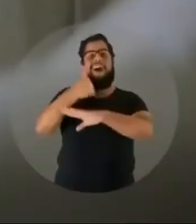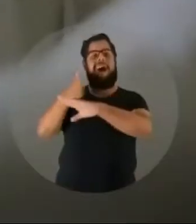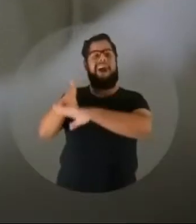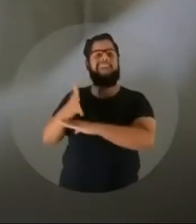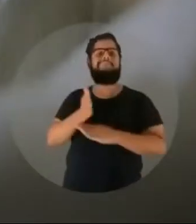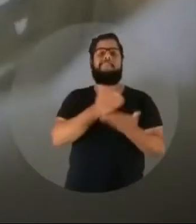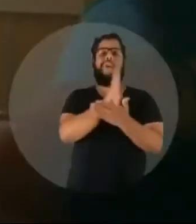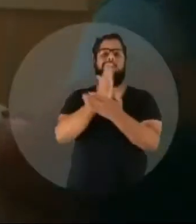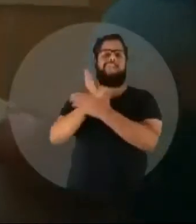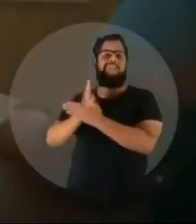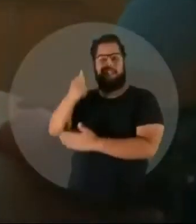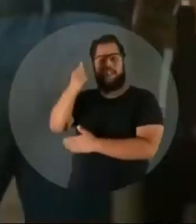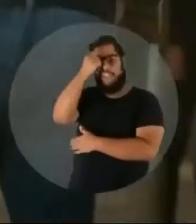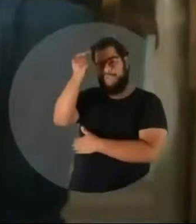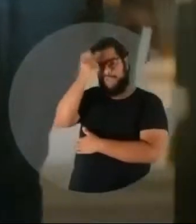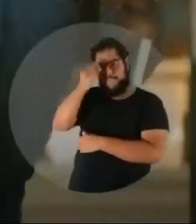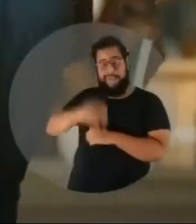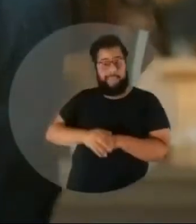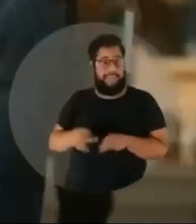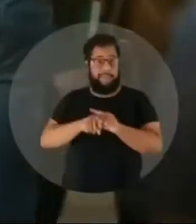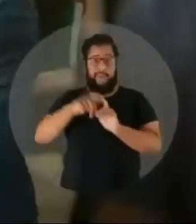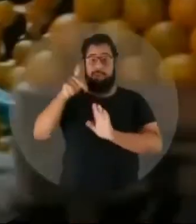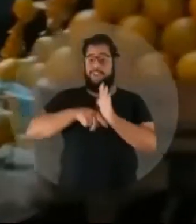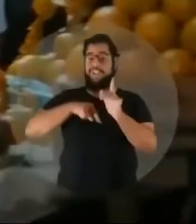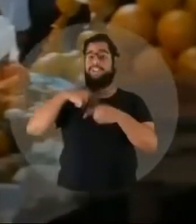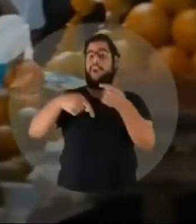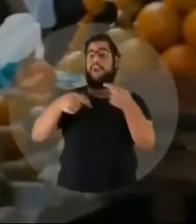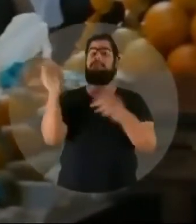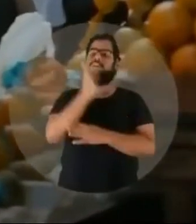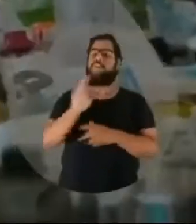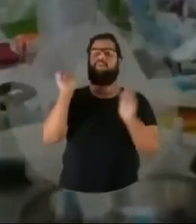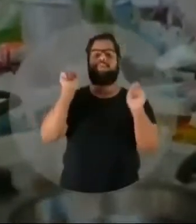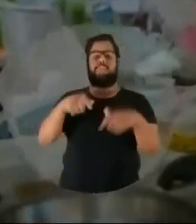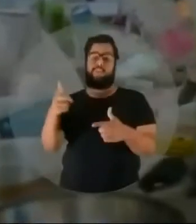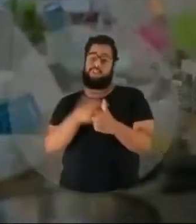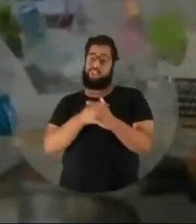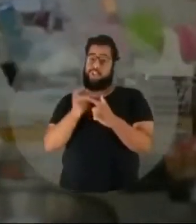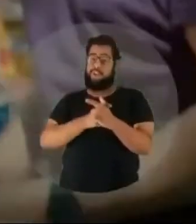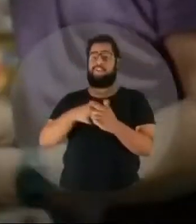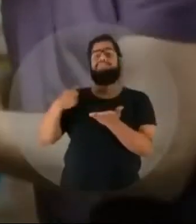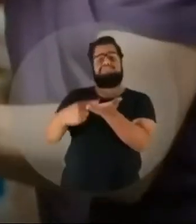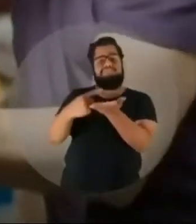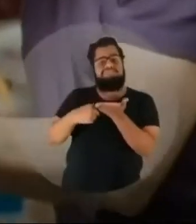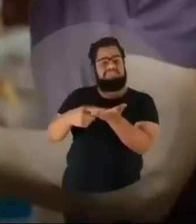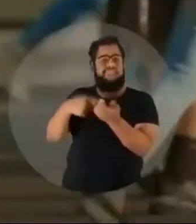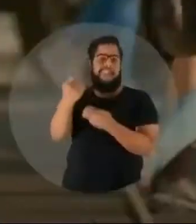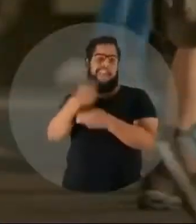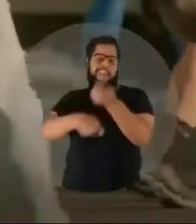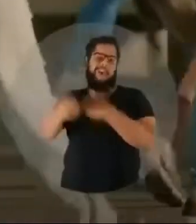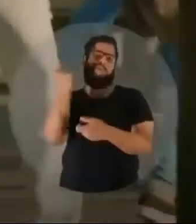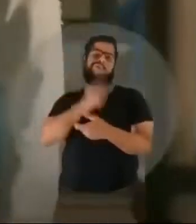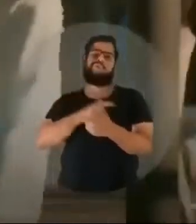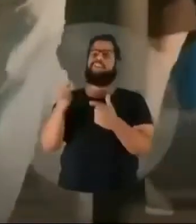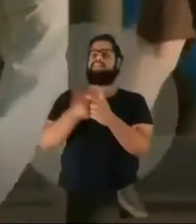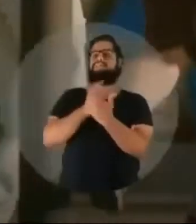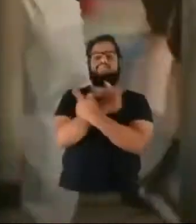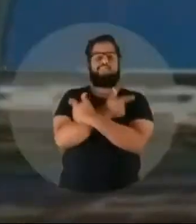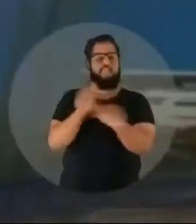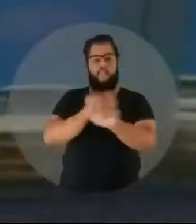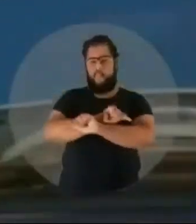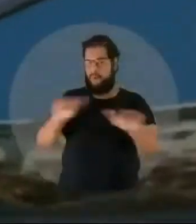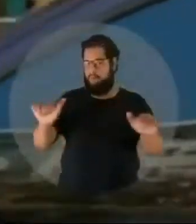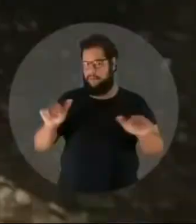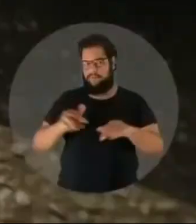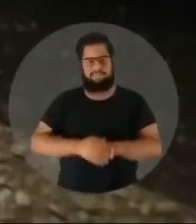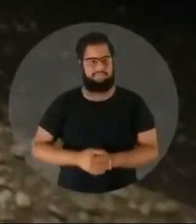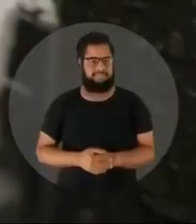jovens a um curso superior. E com o Desenrola Brasil vai dar para renegociar dívidas com juros baixos para limpar o nome no SPC